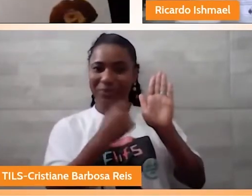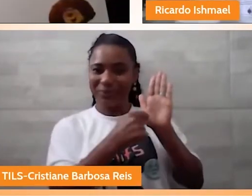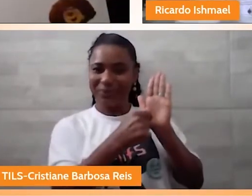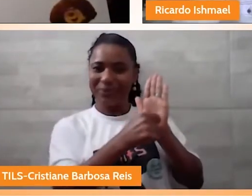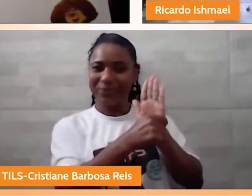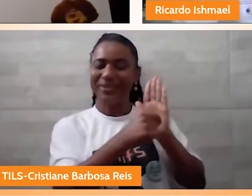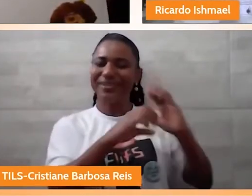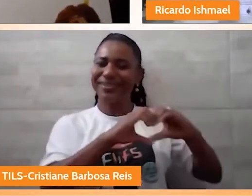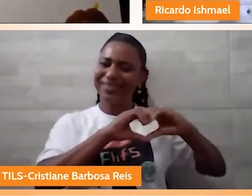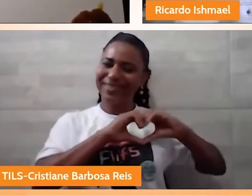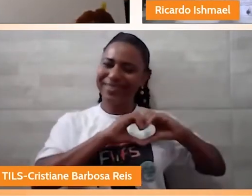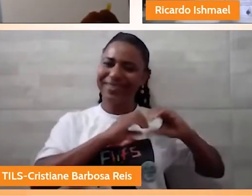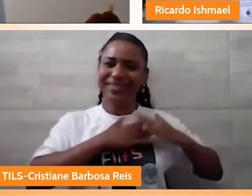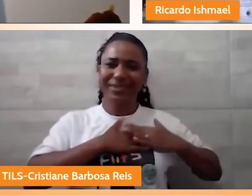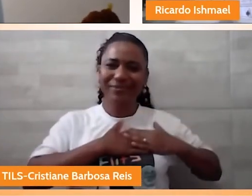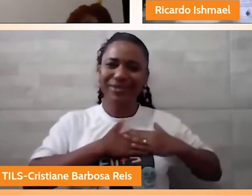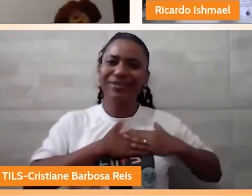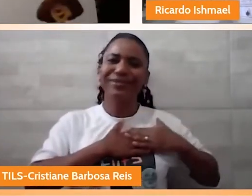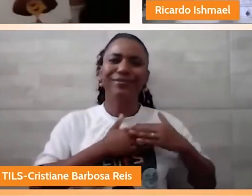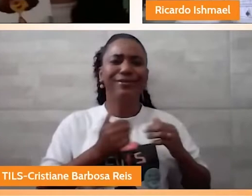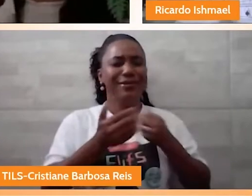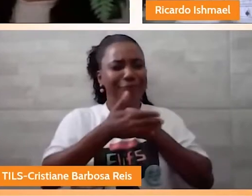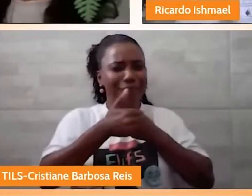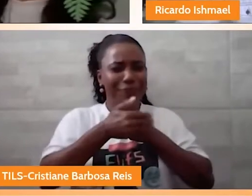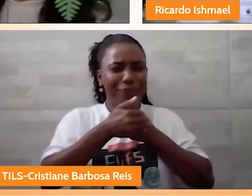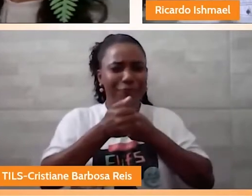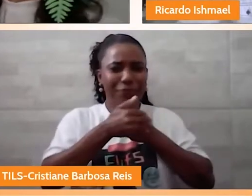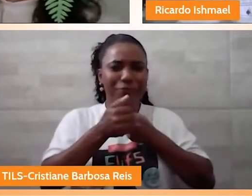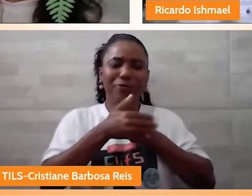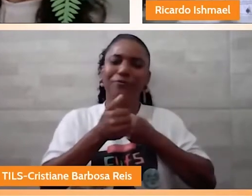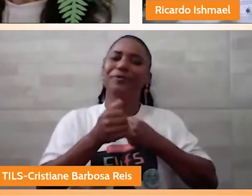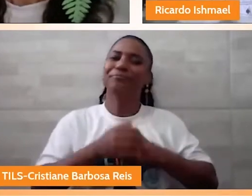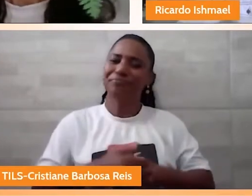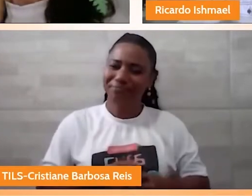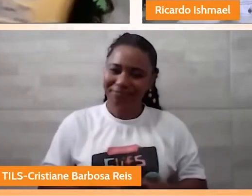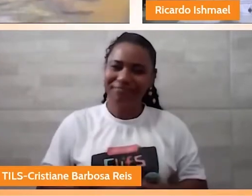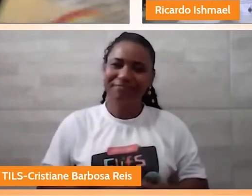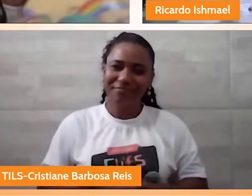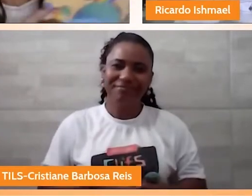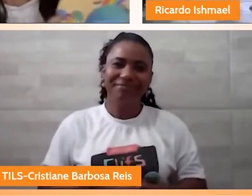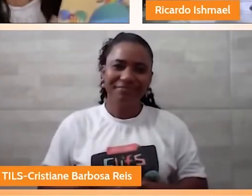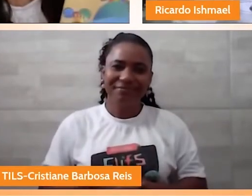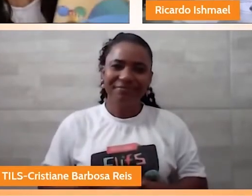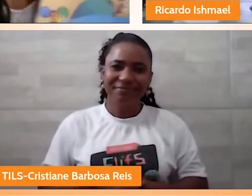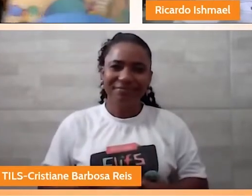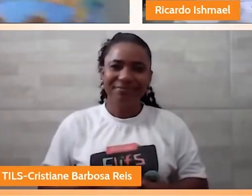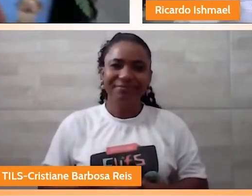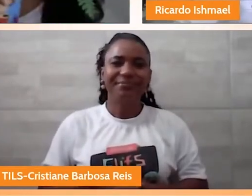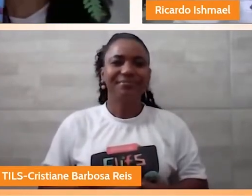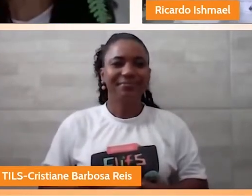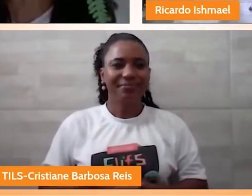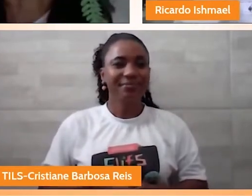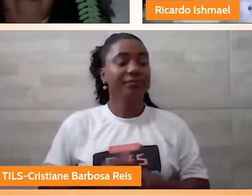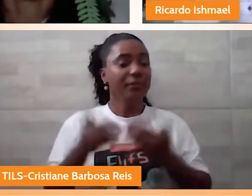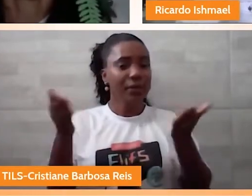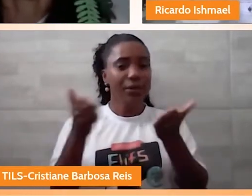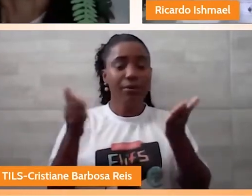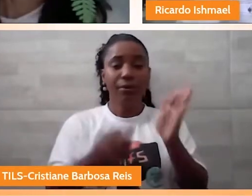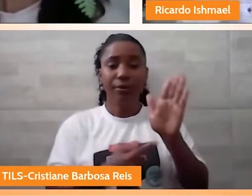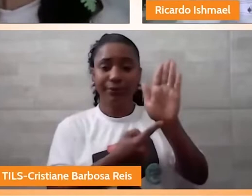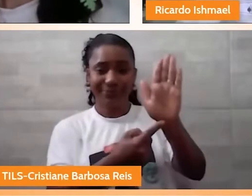carinhosa, mais desinada. Uma dedicatória e tudo. E agora a gente vai falar um pouquinho